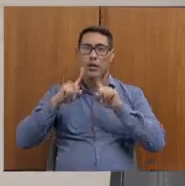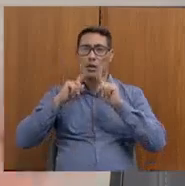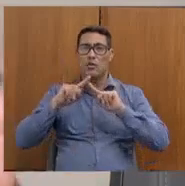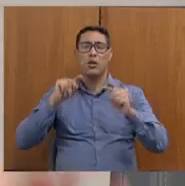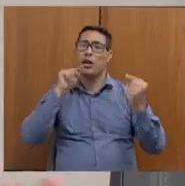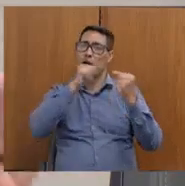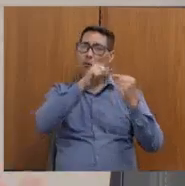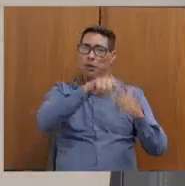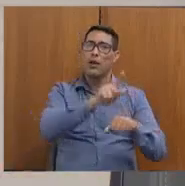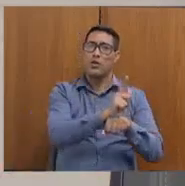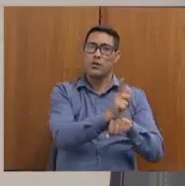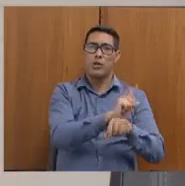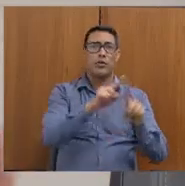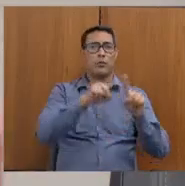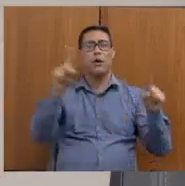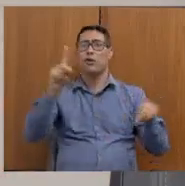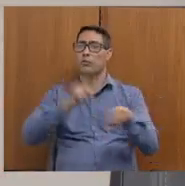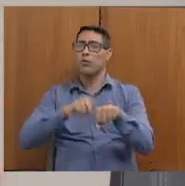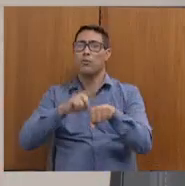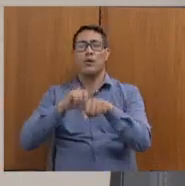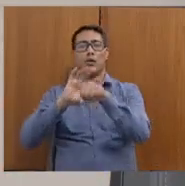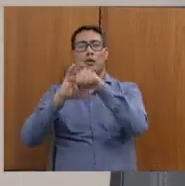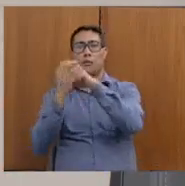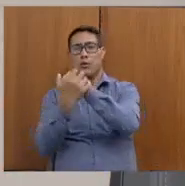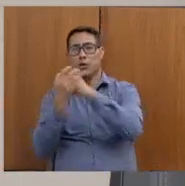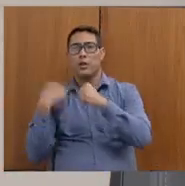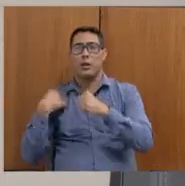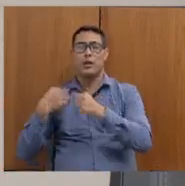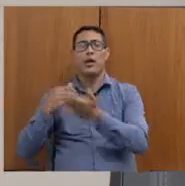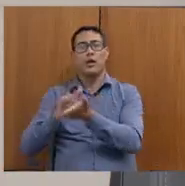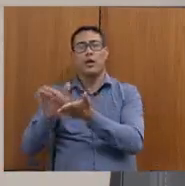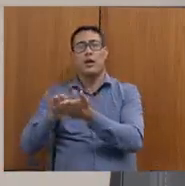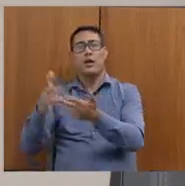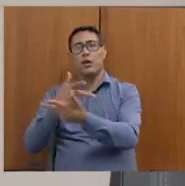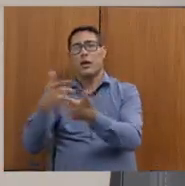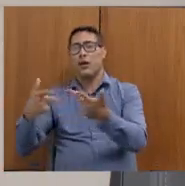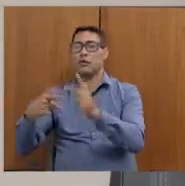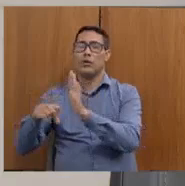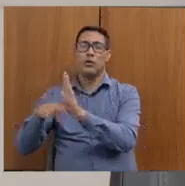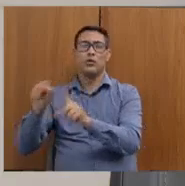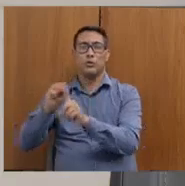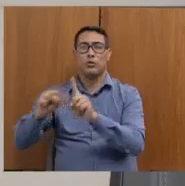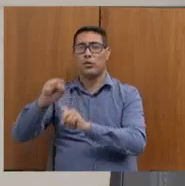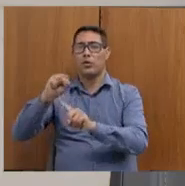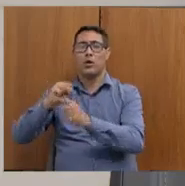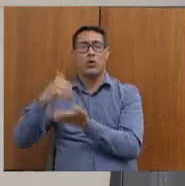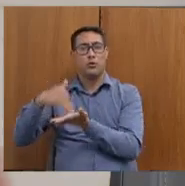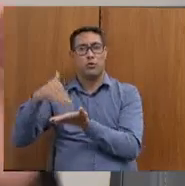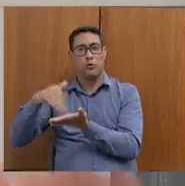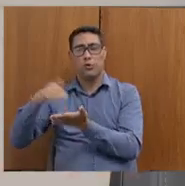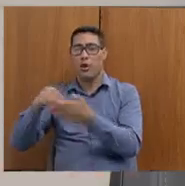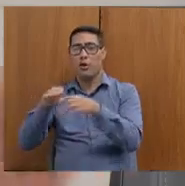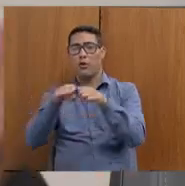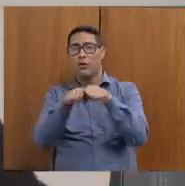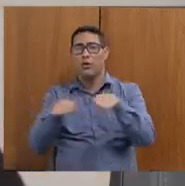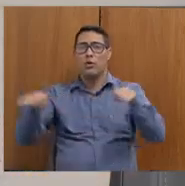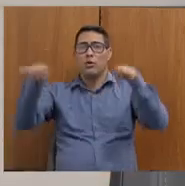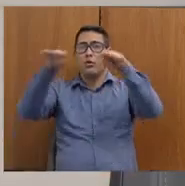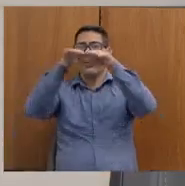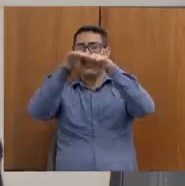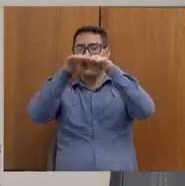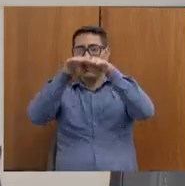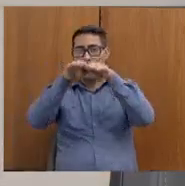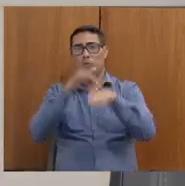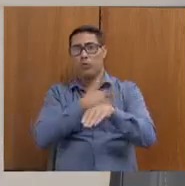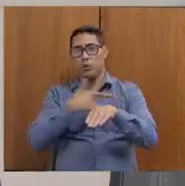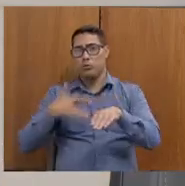no momento da pandemia, os gastos com assistência social se equipararam em porcentagem aos gastos com saúde e também